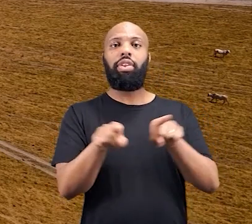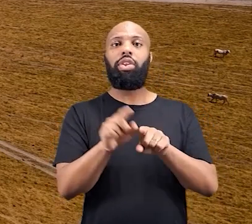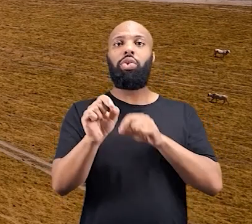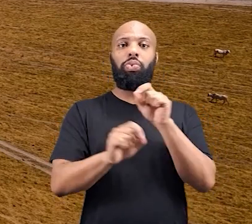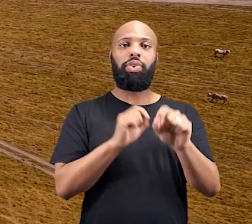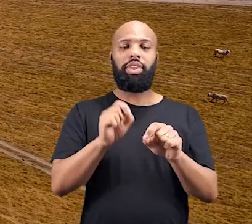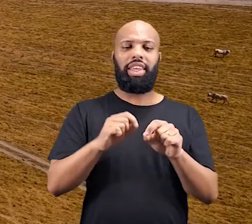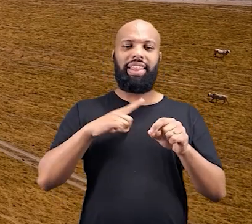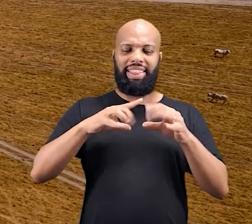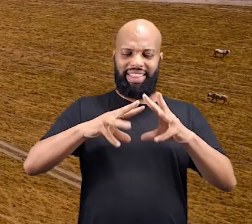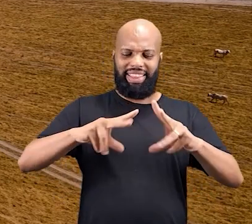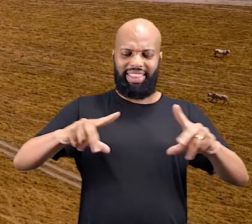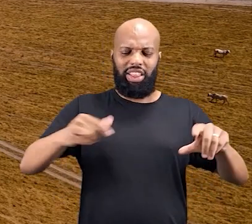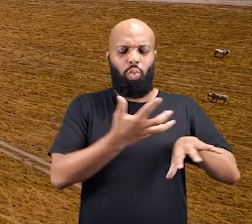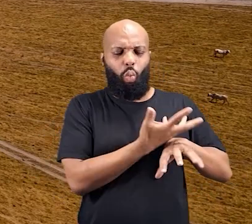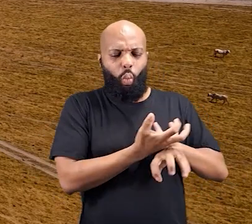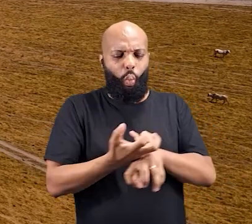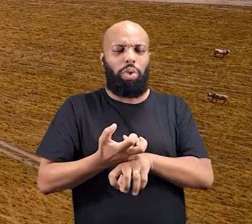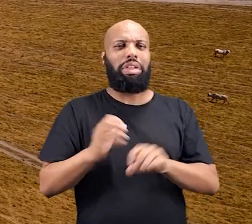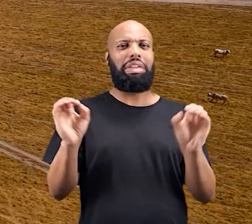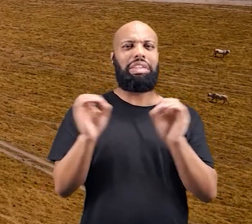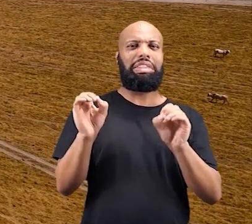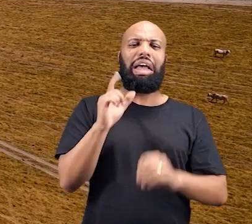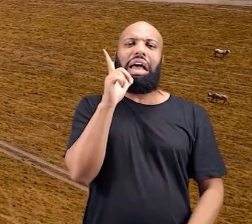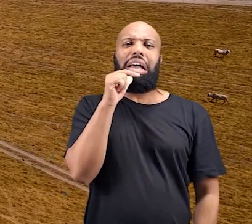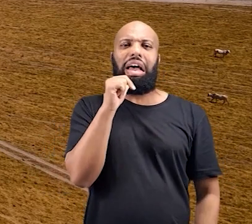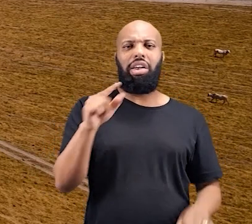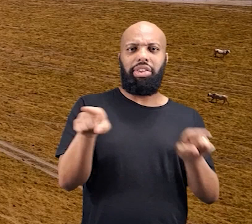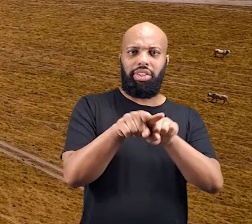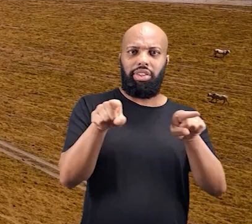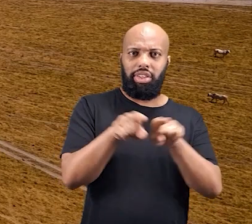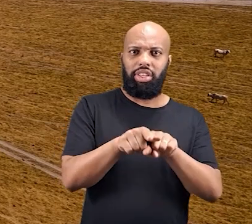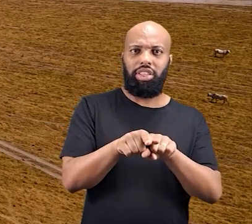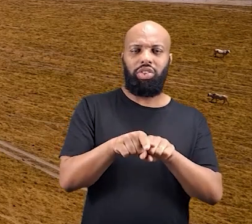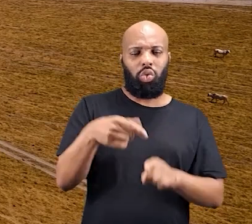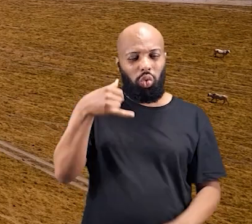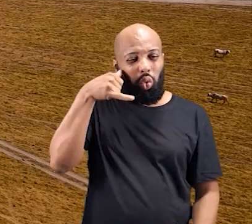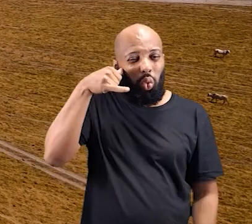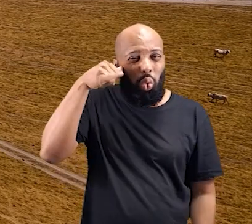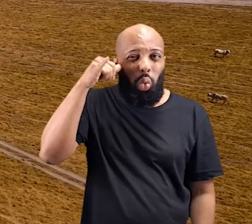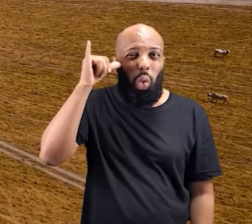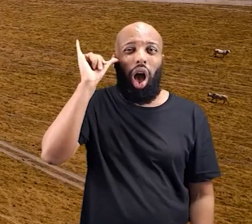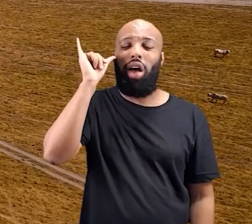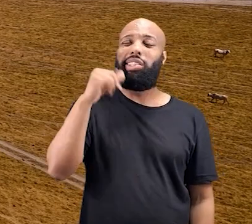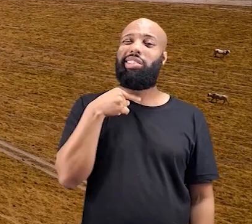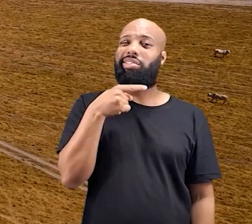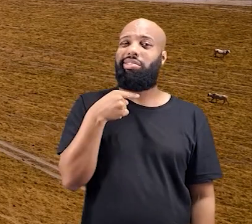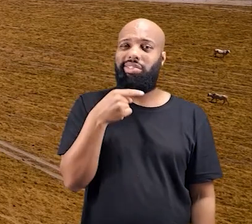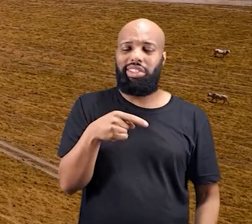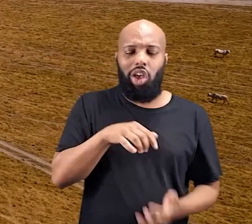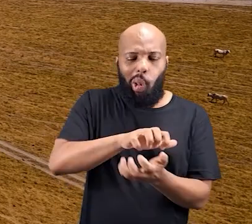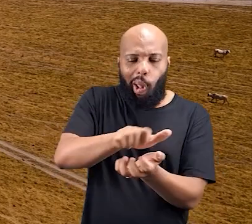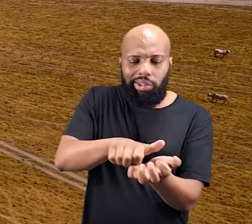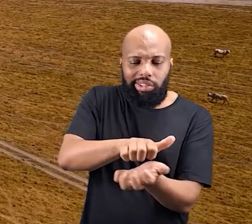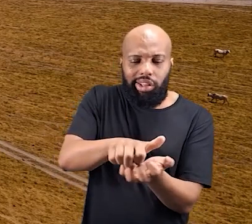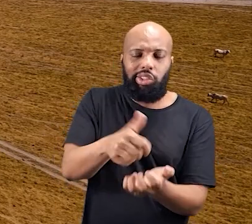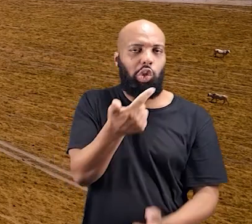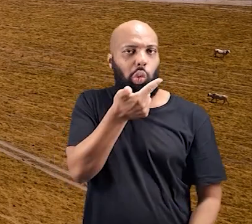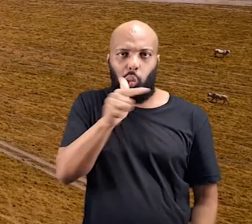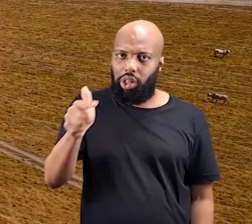solo mais árido, sem água, onde o próprio gado está tendo dificuldade de ter alimento e água,